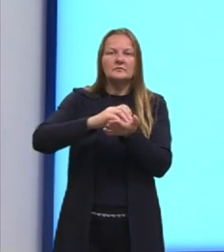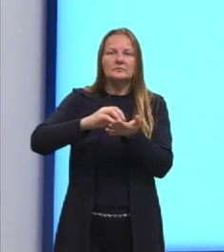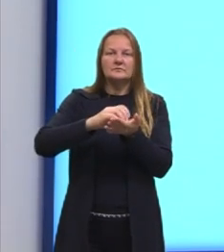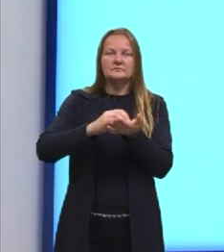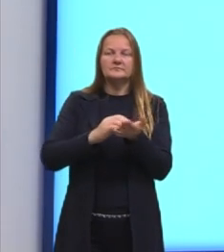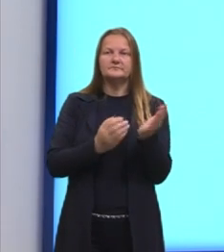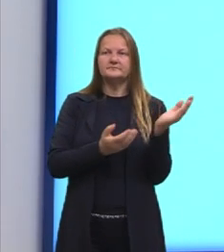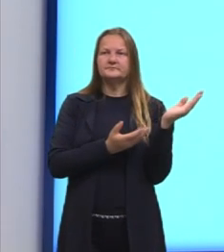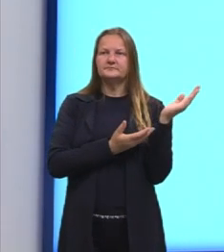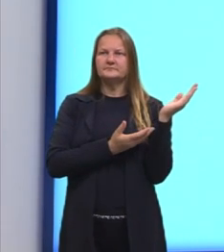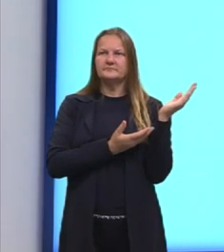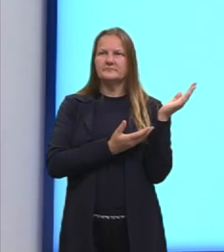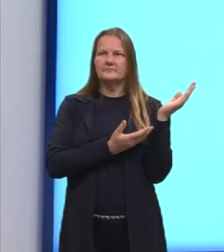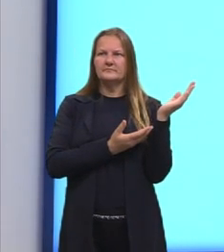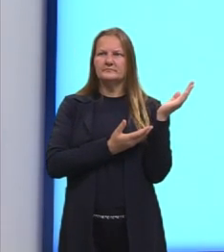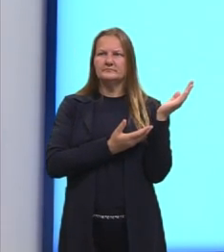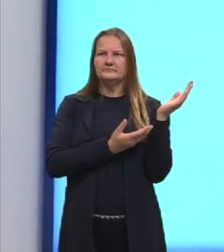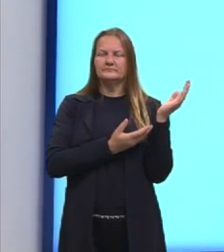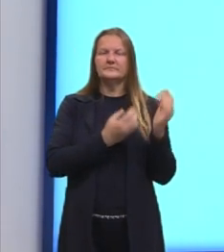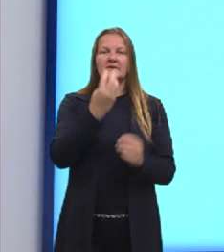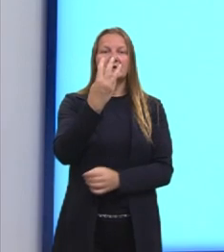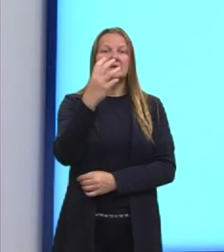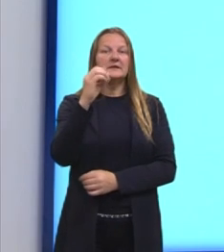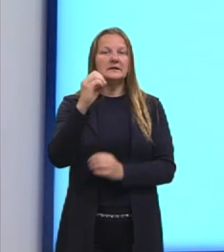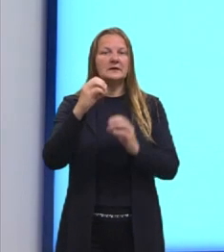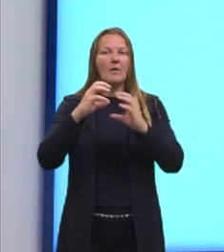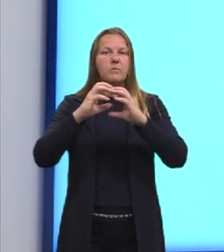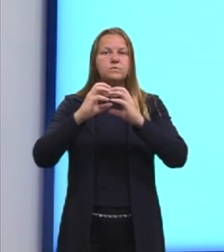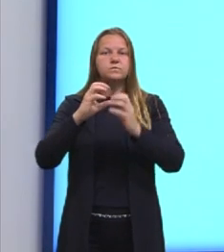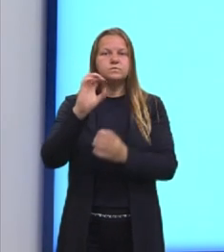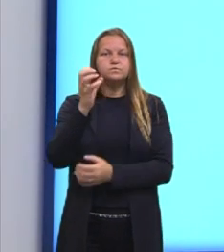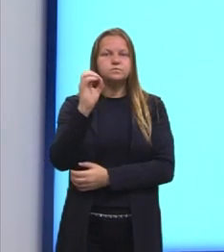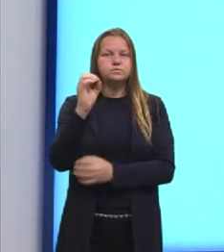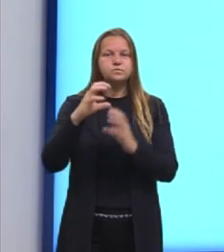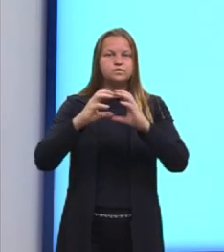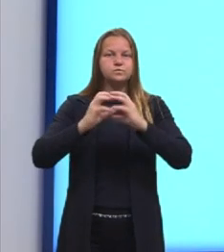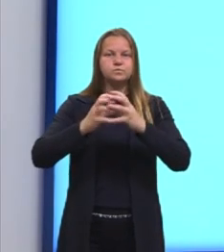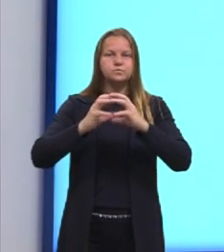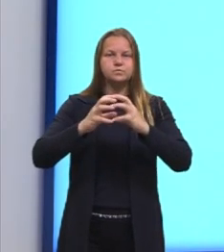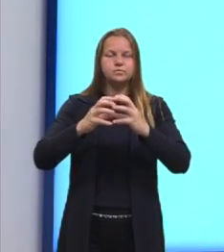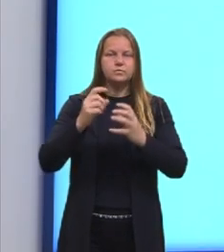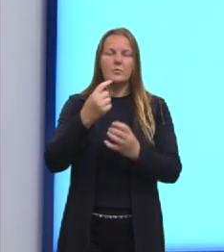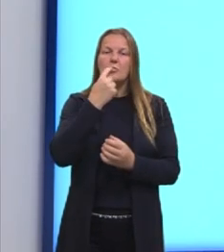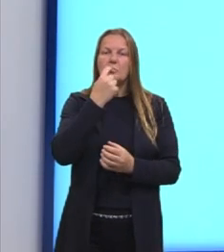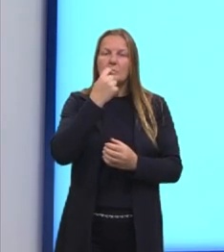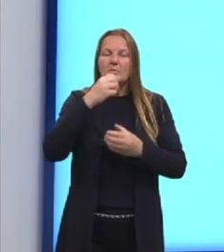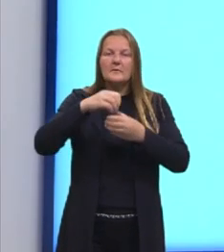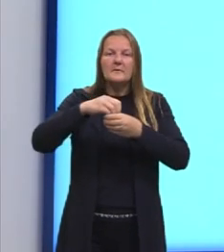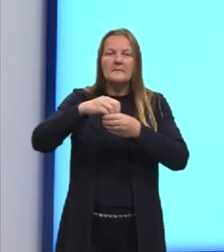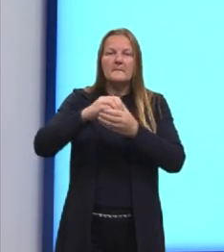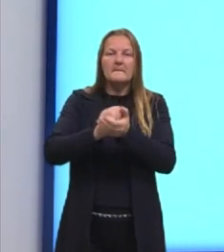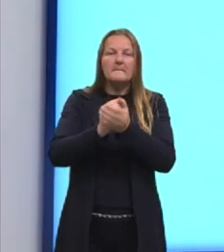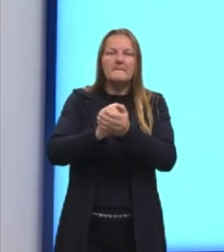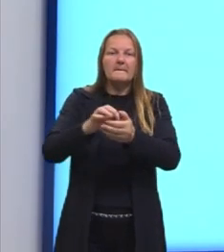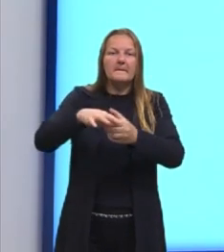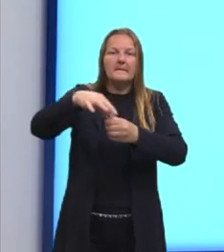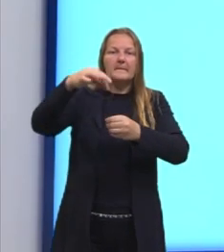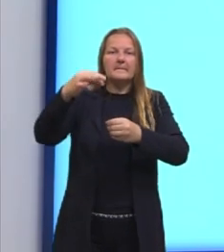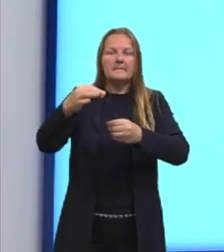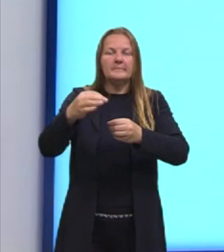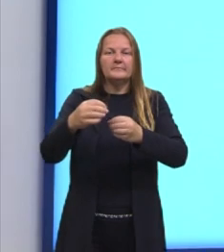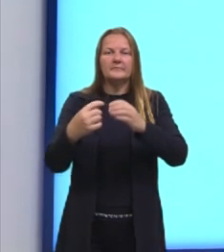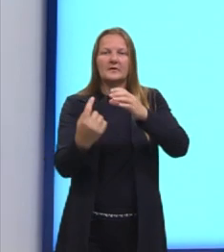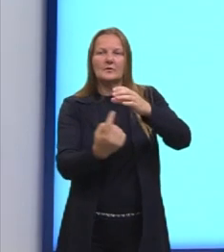né? Eu tenho 30 bolinhas e eu tinha lá que, para sair vermelha, né? Nós tínhamos 10 bolinhas